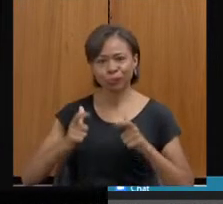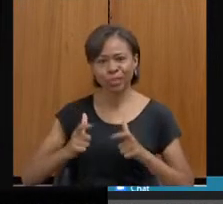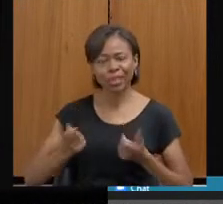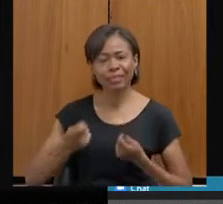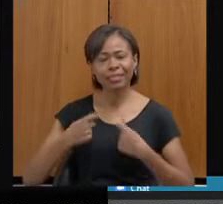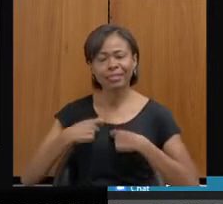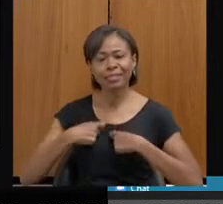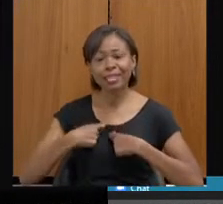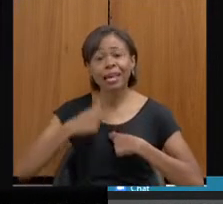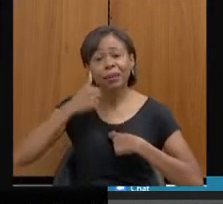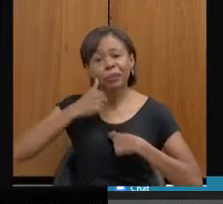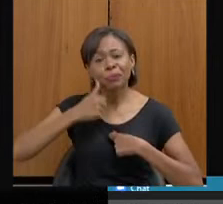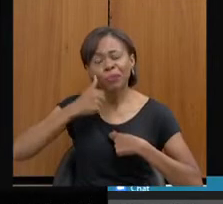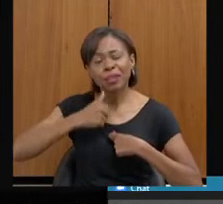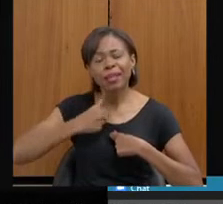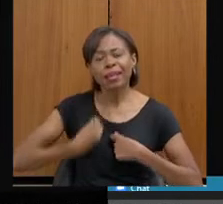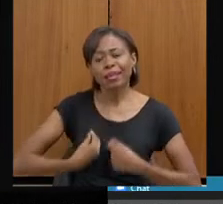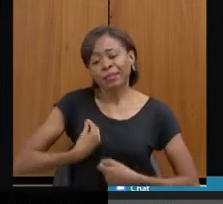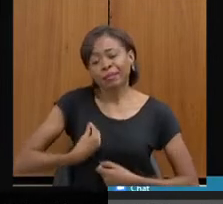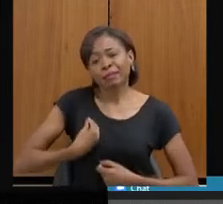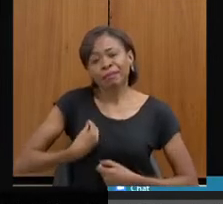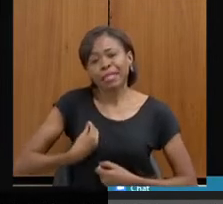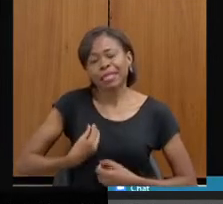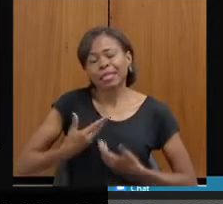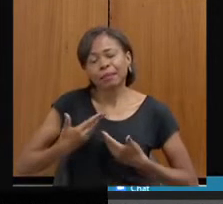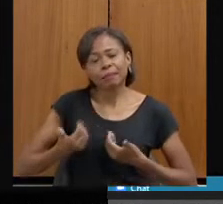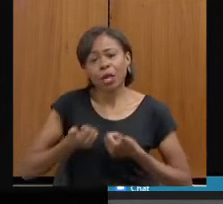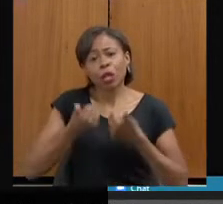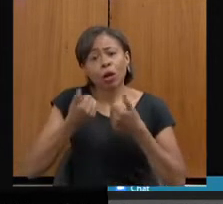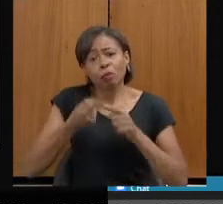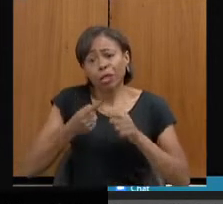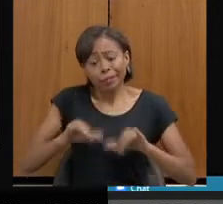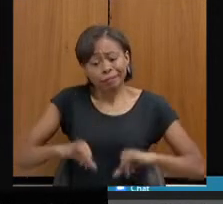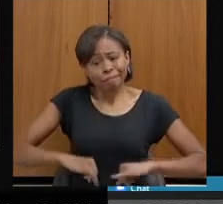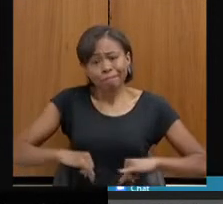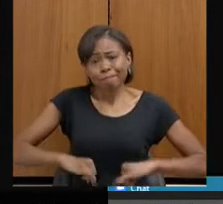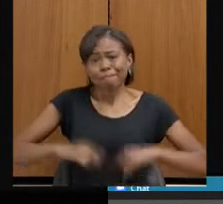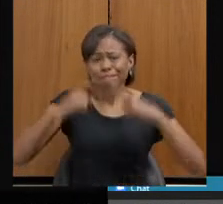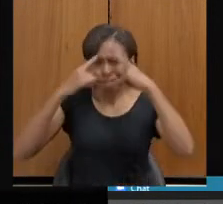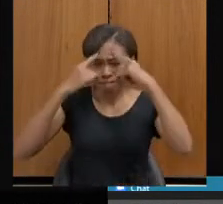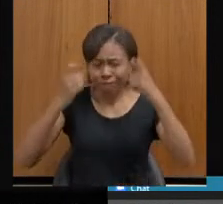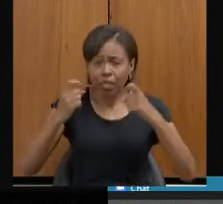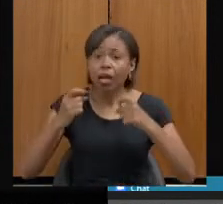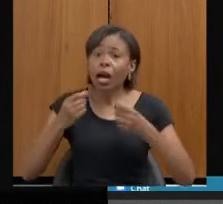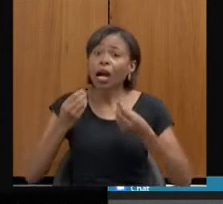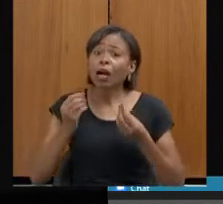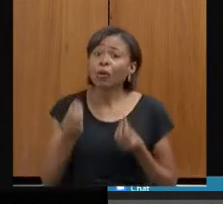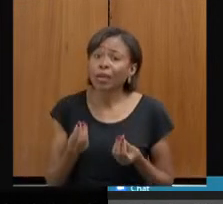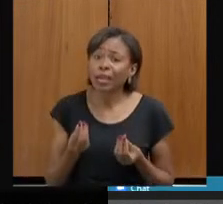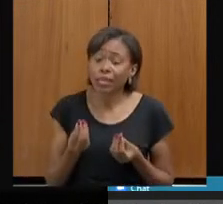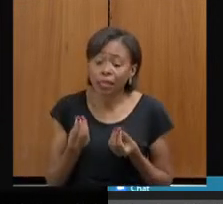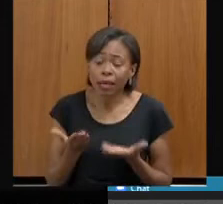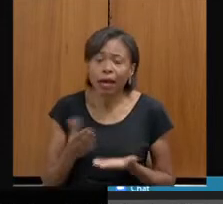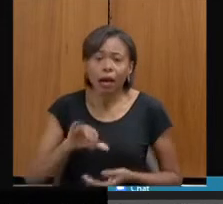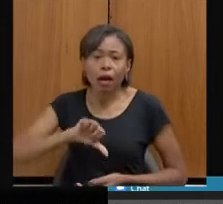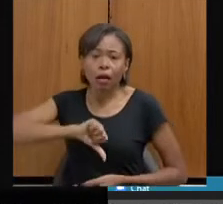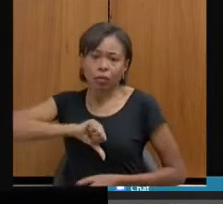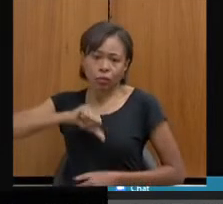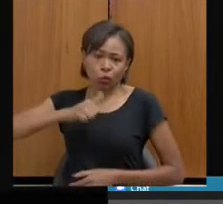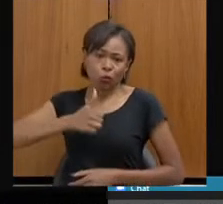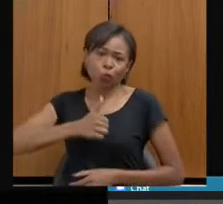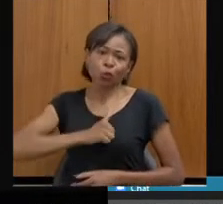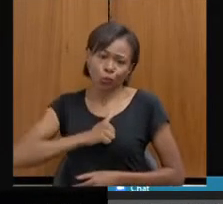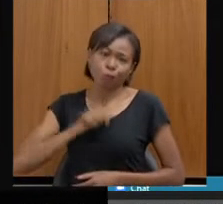vida dessa mulher que nos procura vítima de uma agressão, de tentar trabalhar a autoestima dela, que é de suma importância,